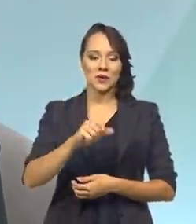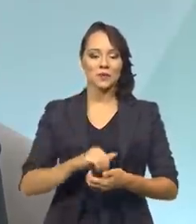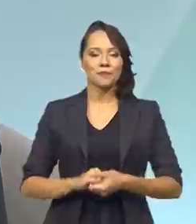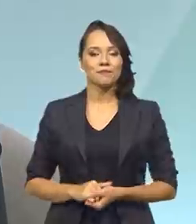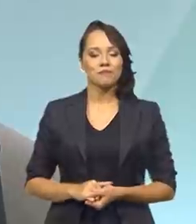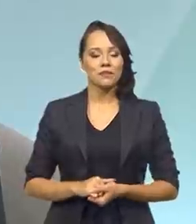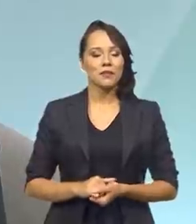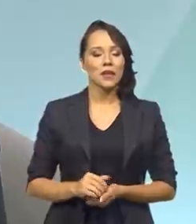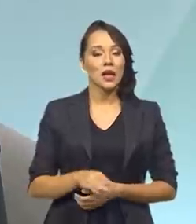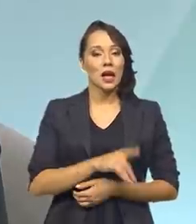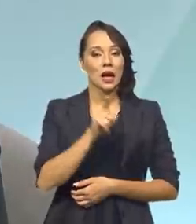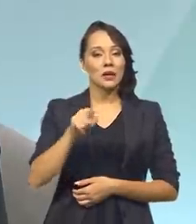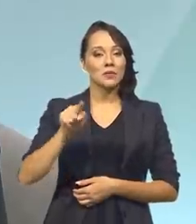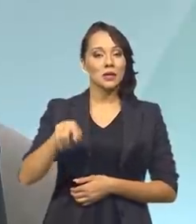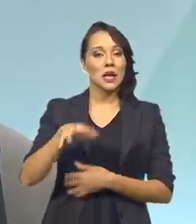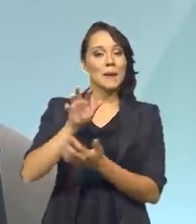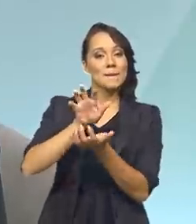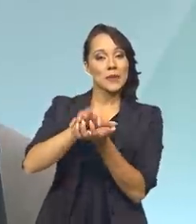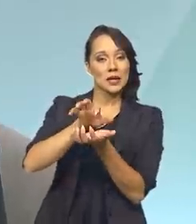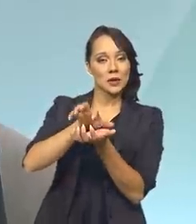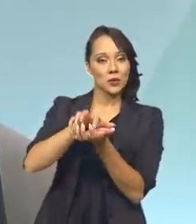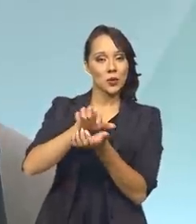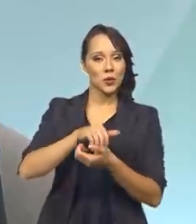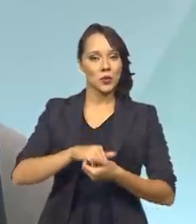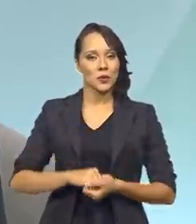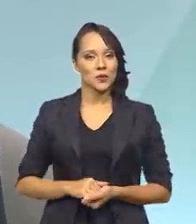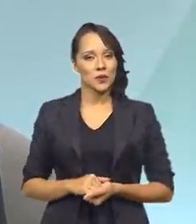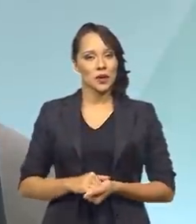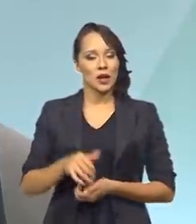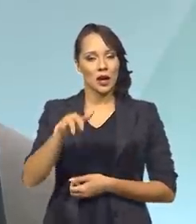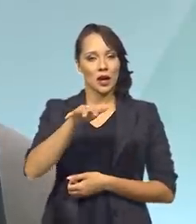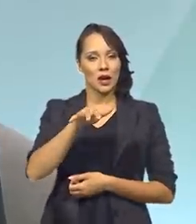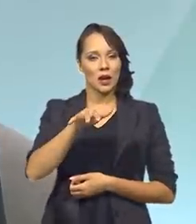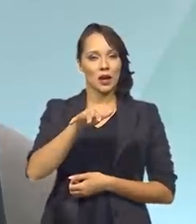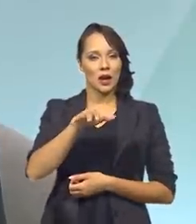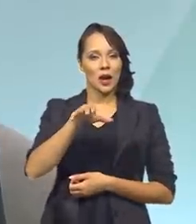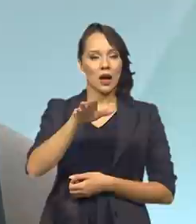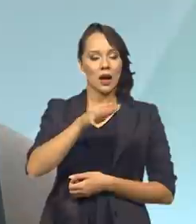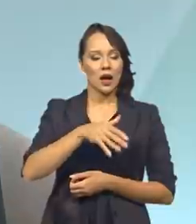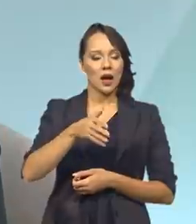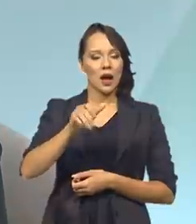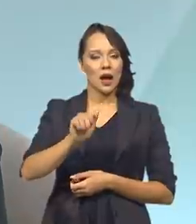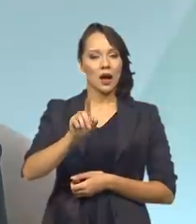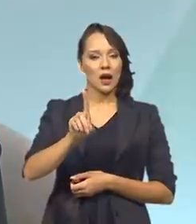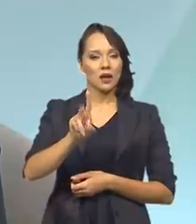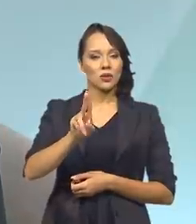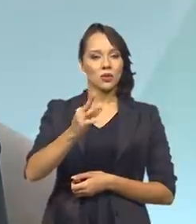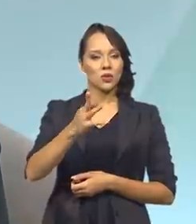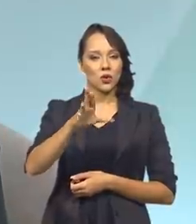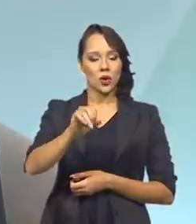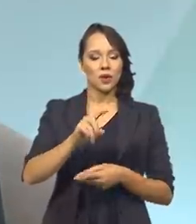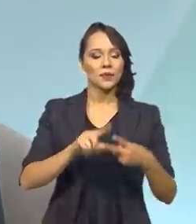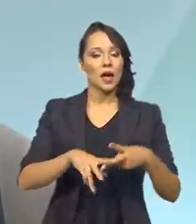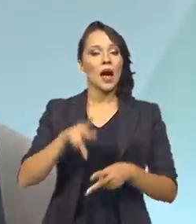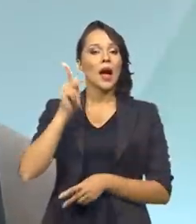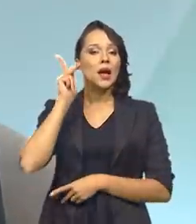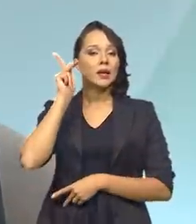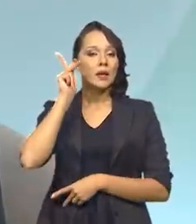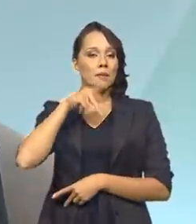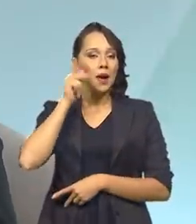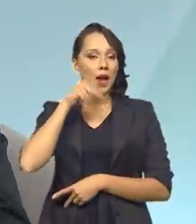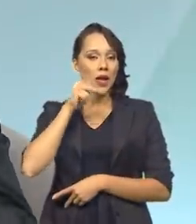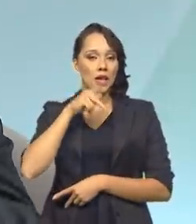Em Pernambuco, como já disse, o canal, desculpe, a adutura do Agreste. Na Paraíba, Vertentes